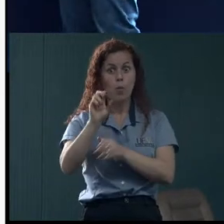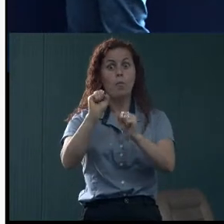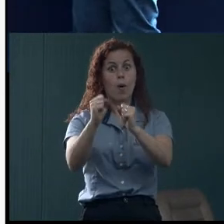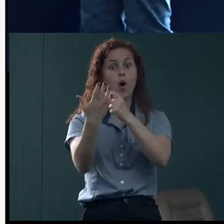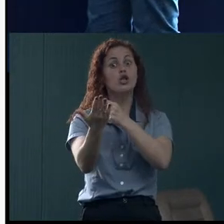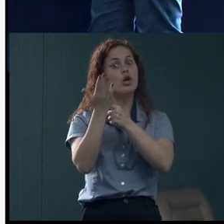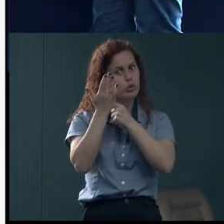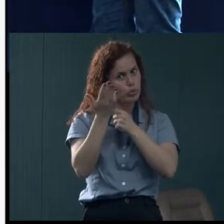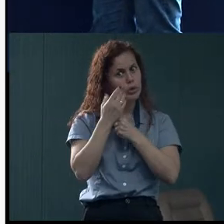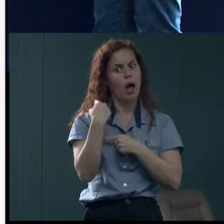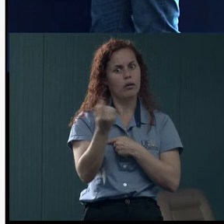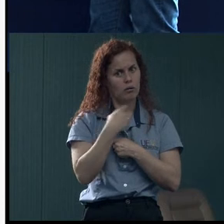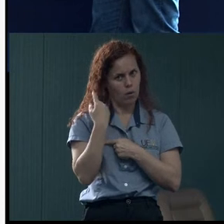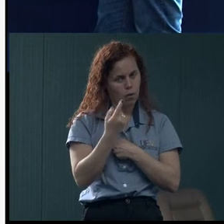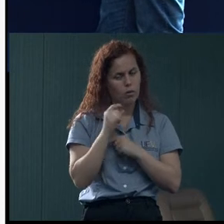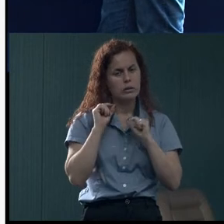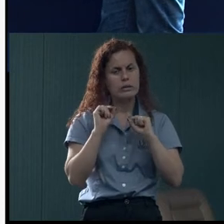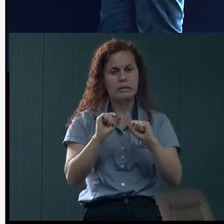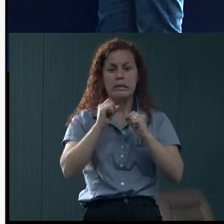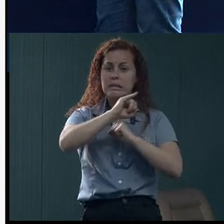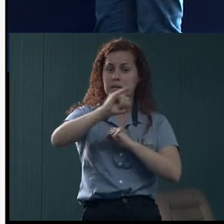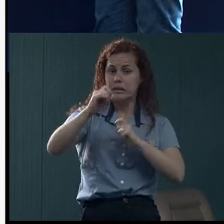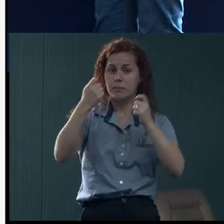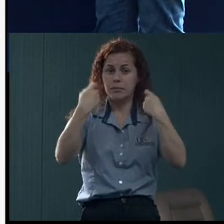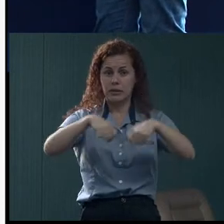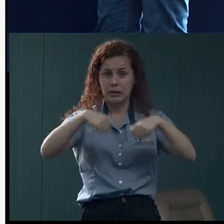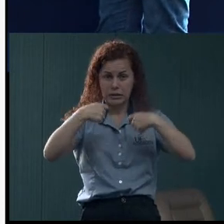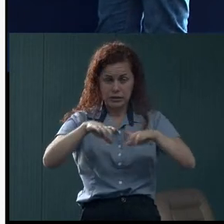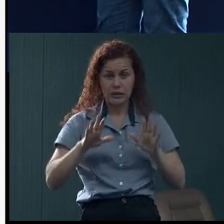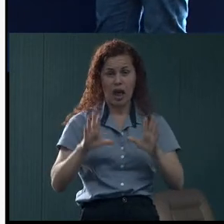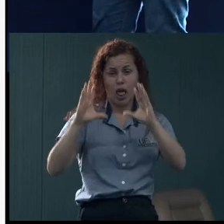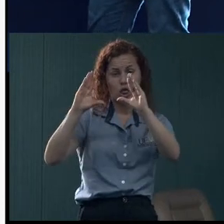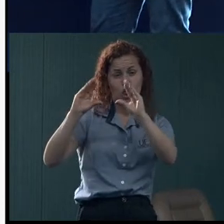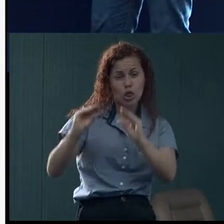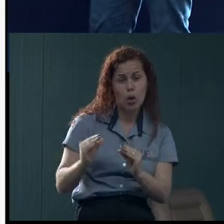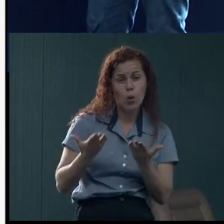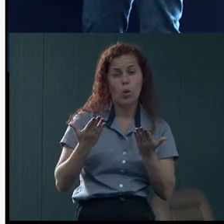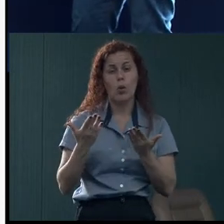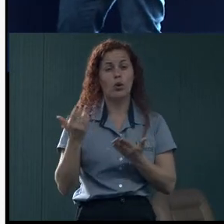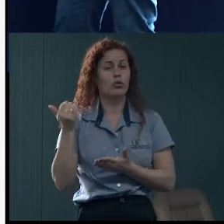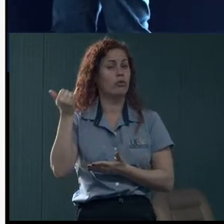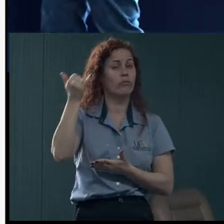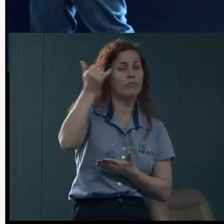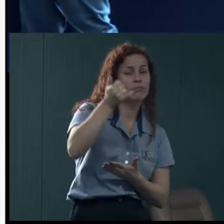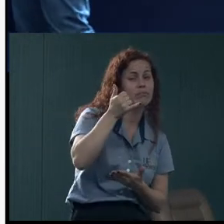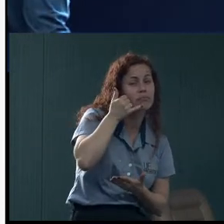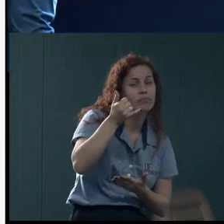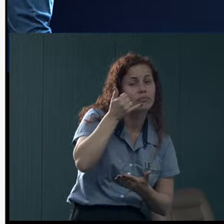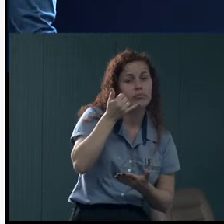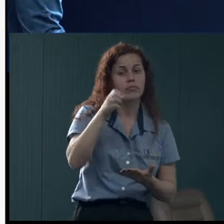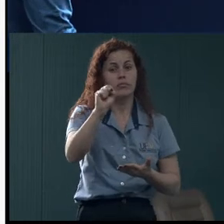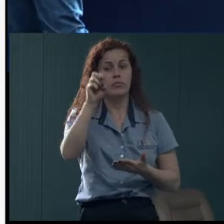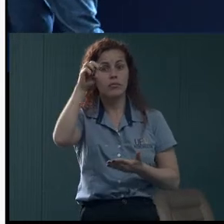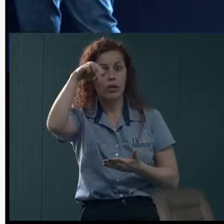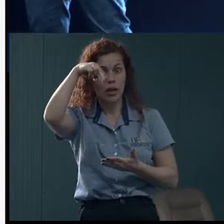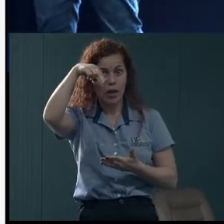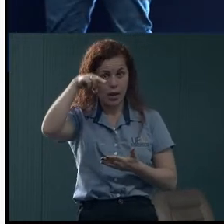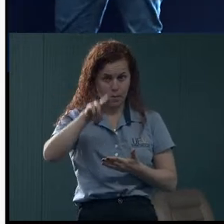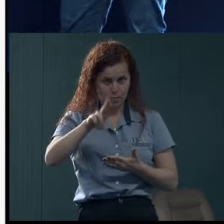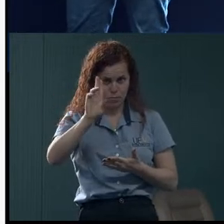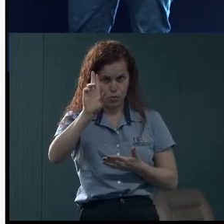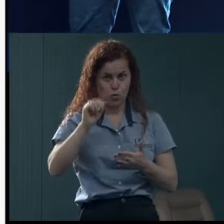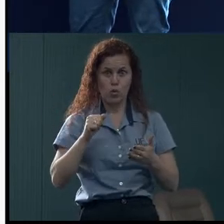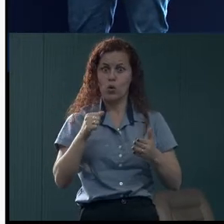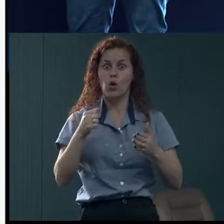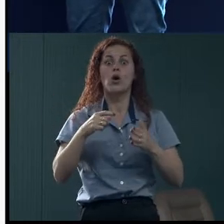manejo. E, em caso de necessidade, foi à noite, eu não acionei o SAMU, peguei um aluno aqui que estava em uma crise. É o